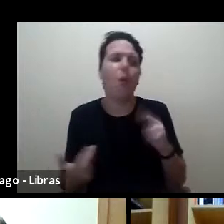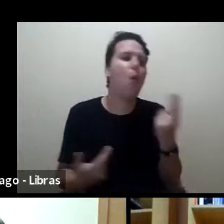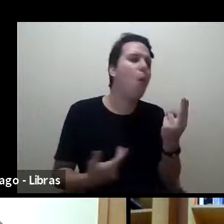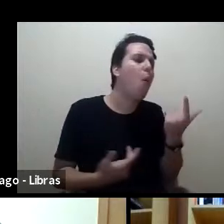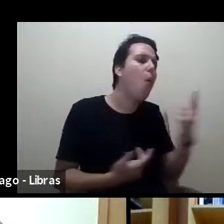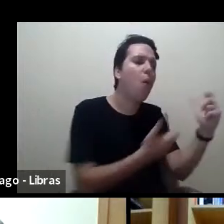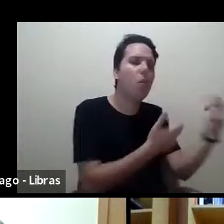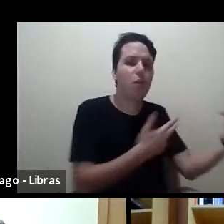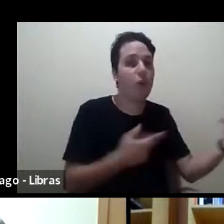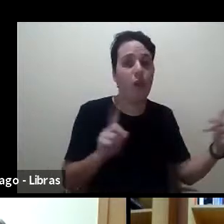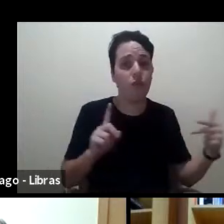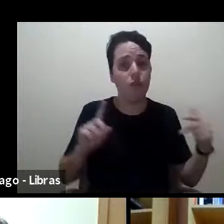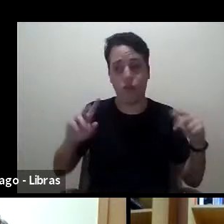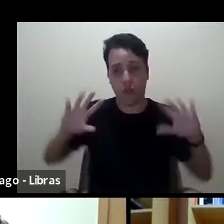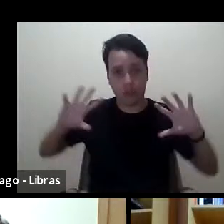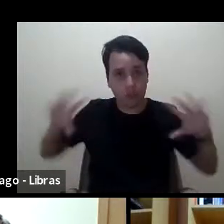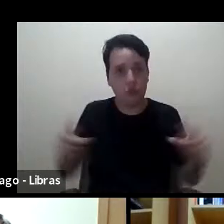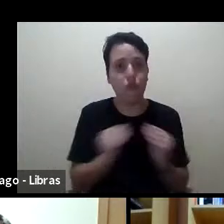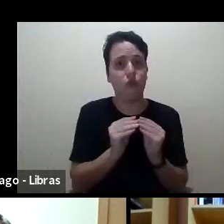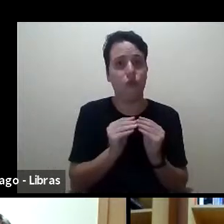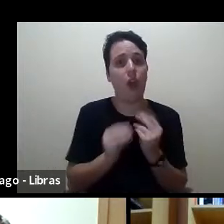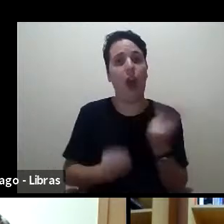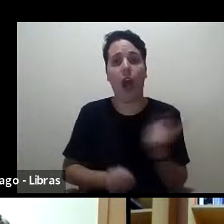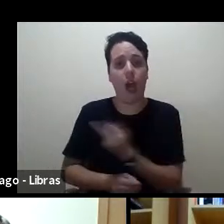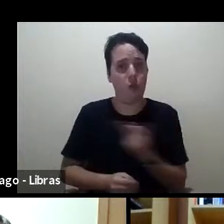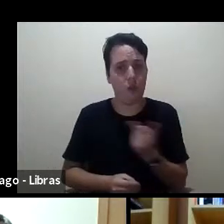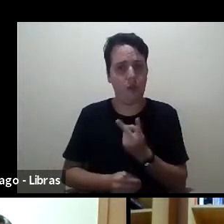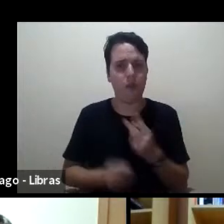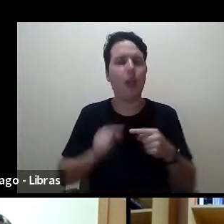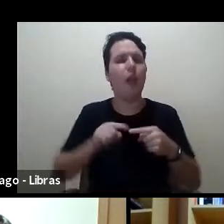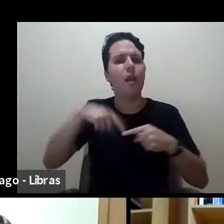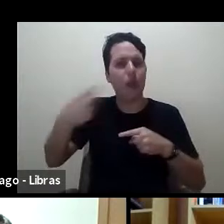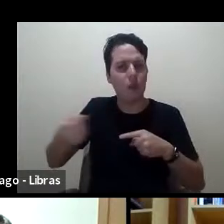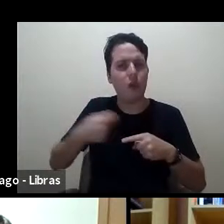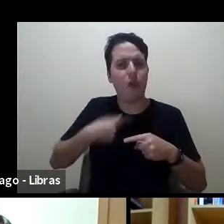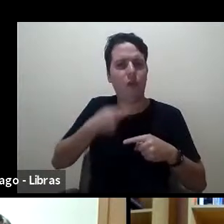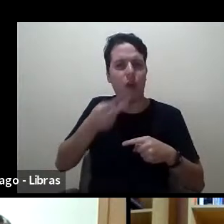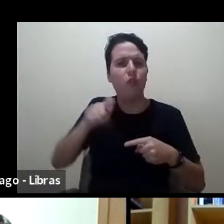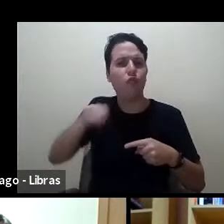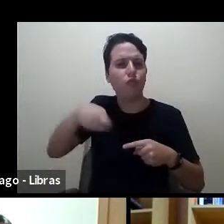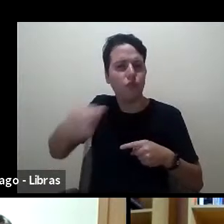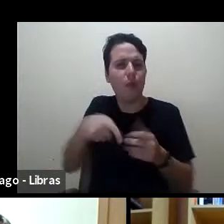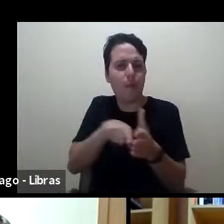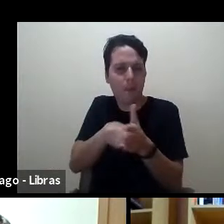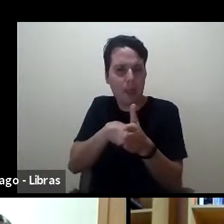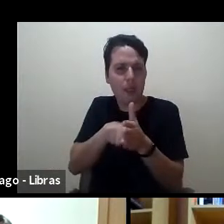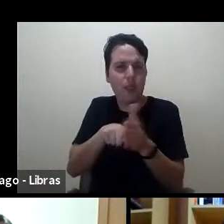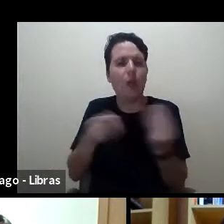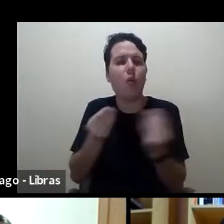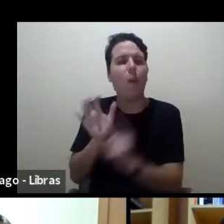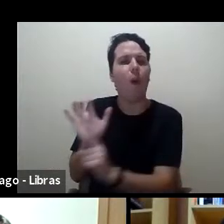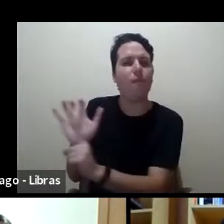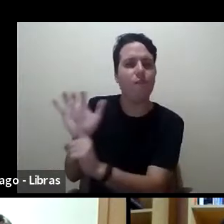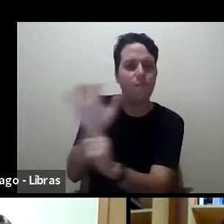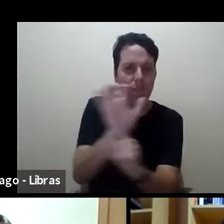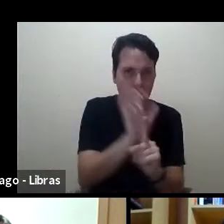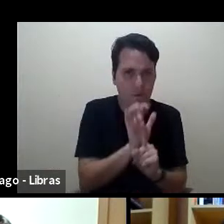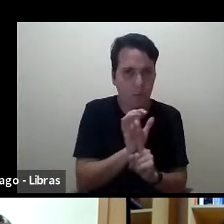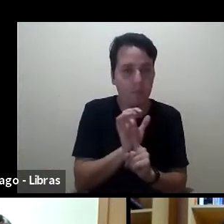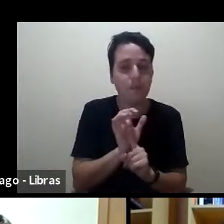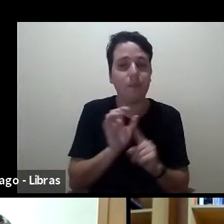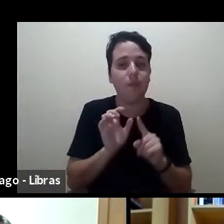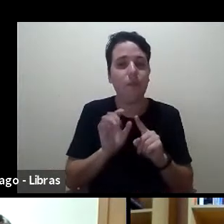Depois vou falar um pouco mais desta pesquisa e como se midem estas coisas de influência, mas eu quero